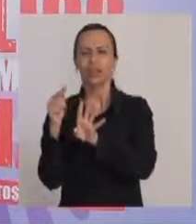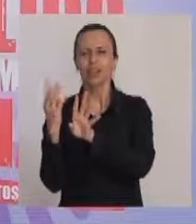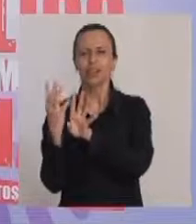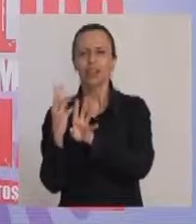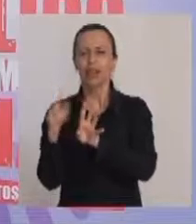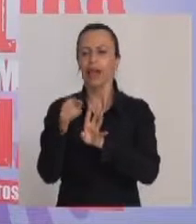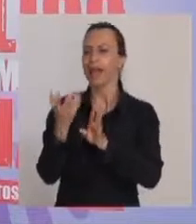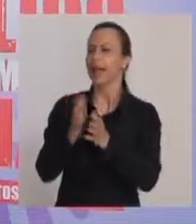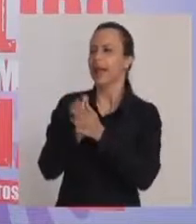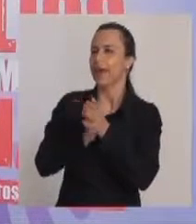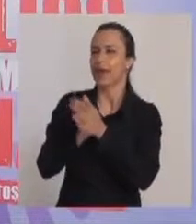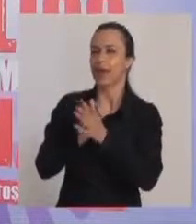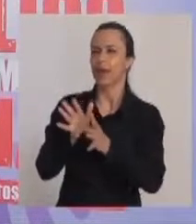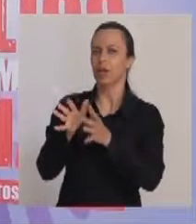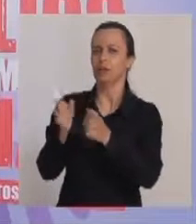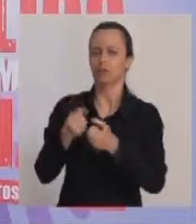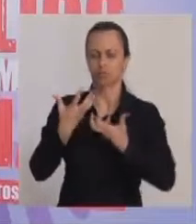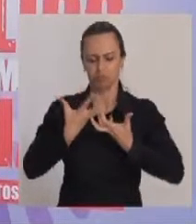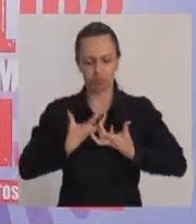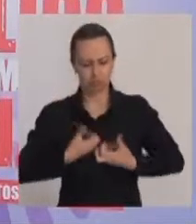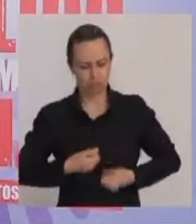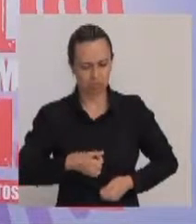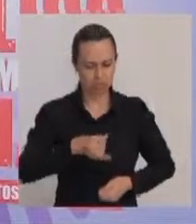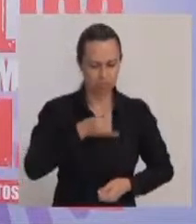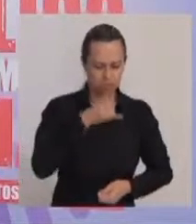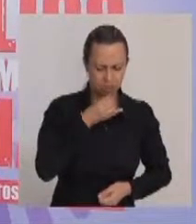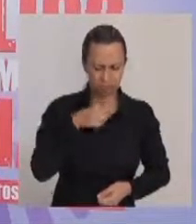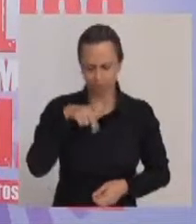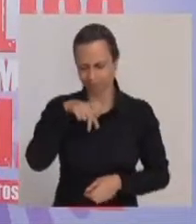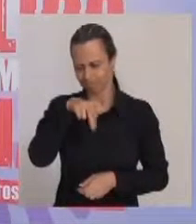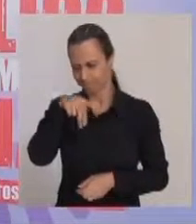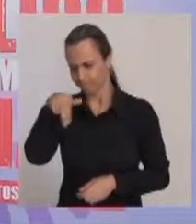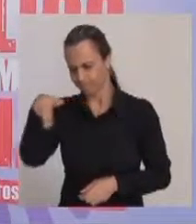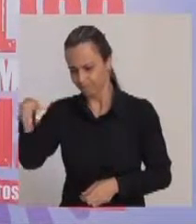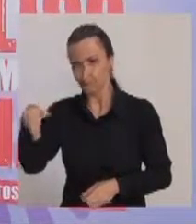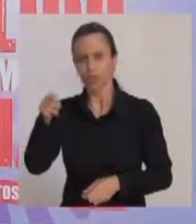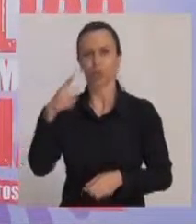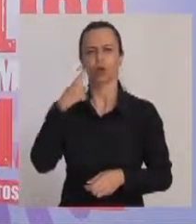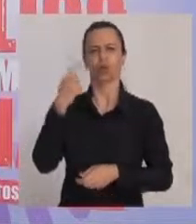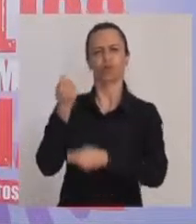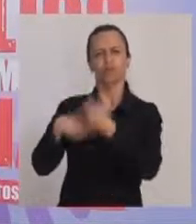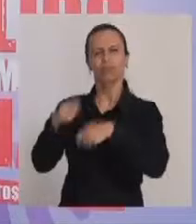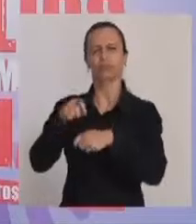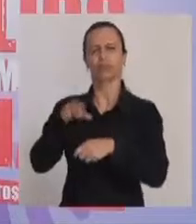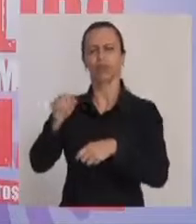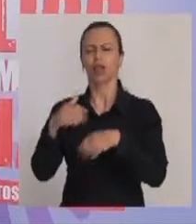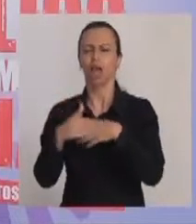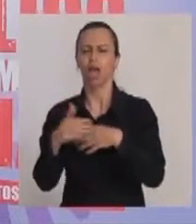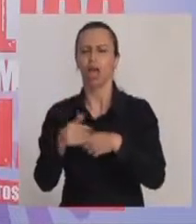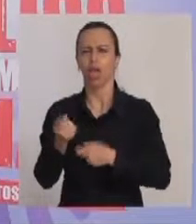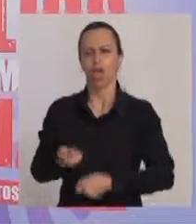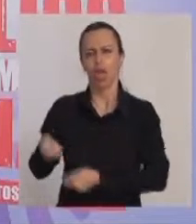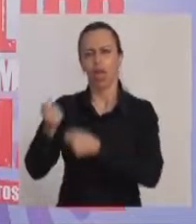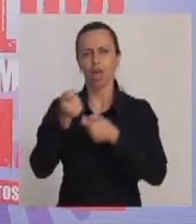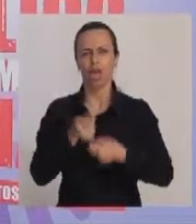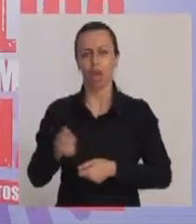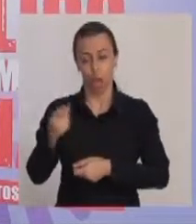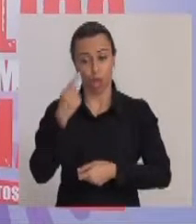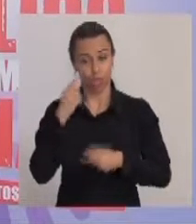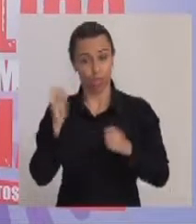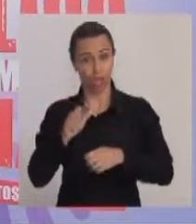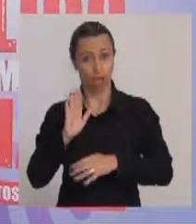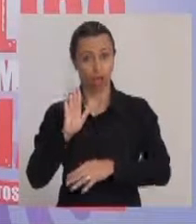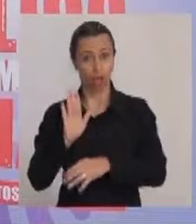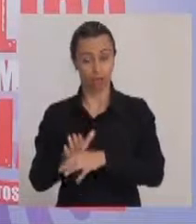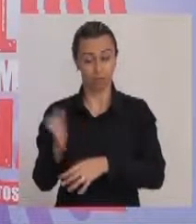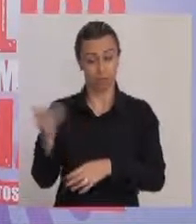ali perto da fila esperando essas pessoas saírem de lá desapontada para poder aliciá-las olha,